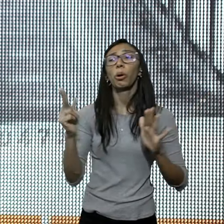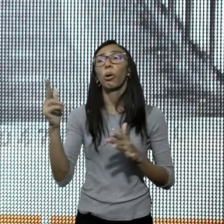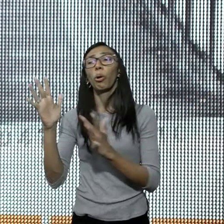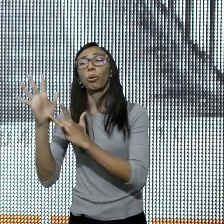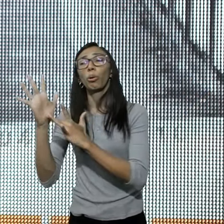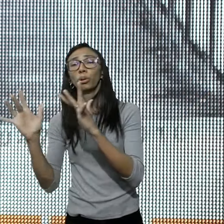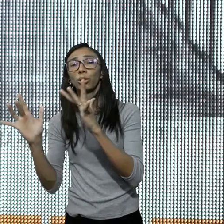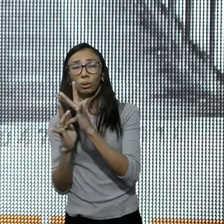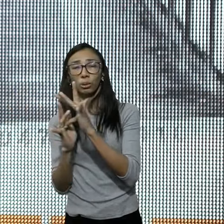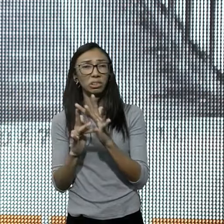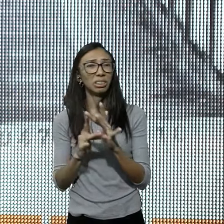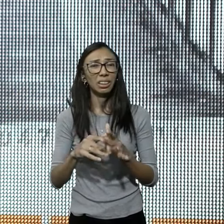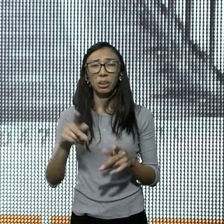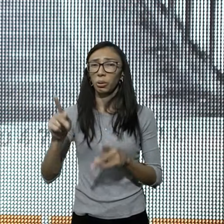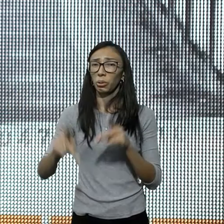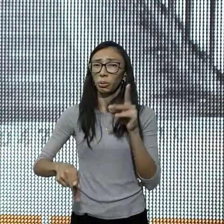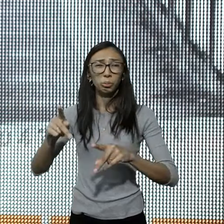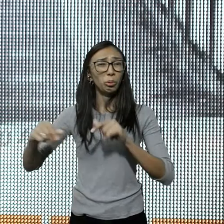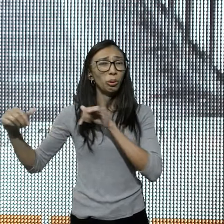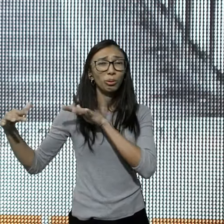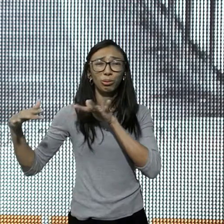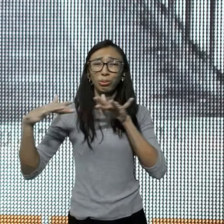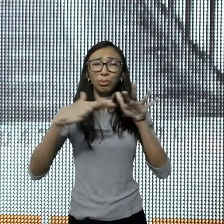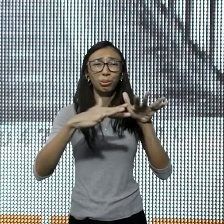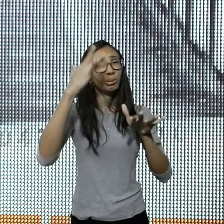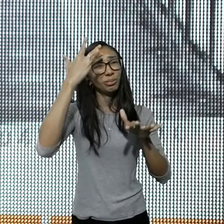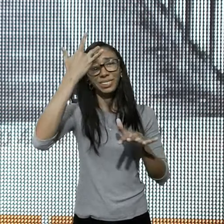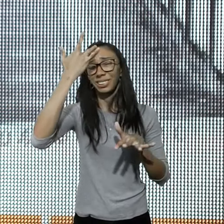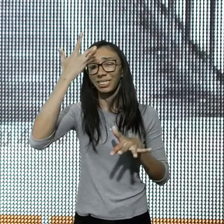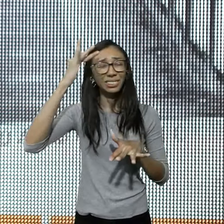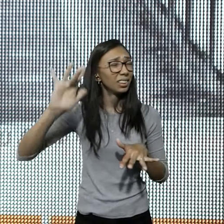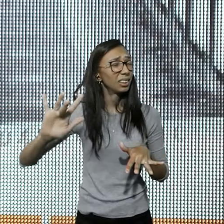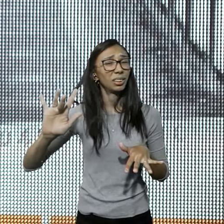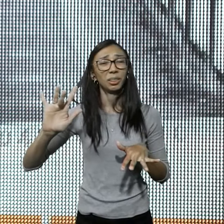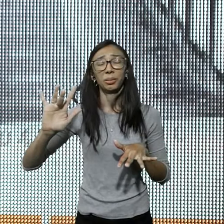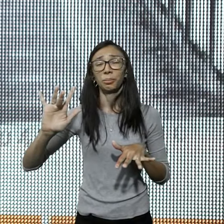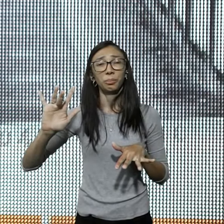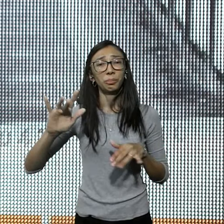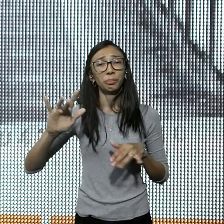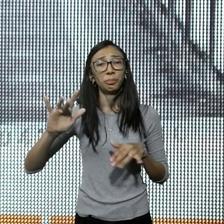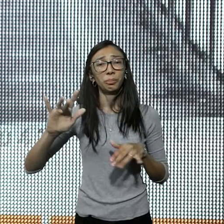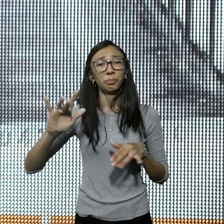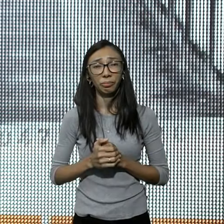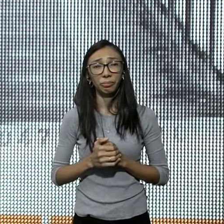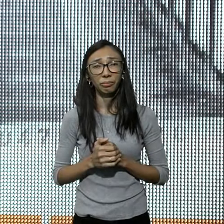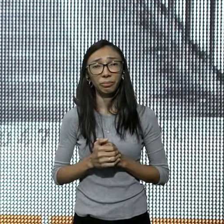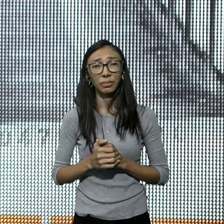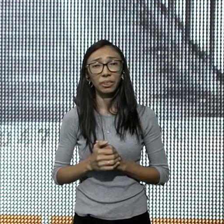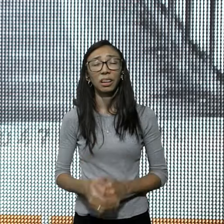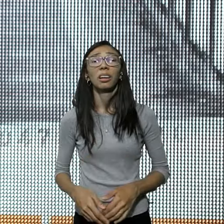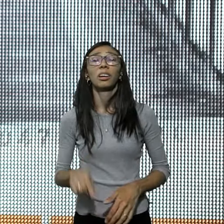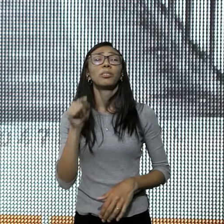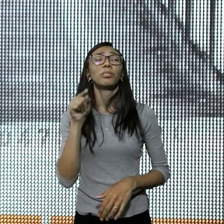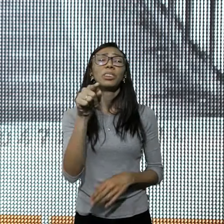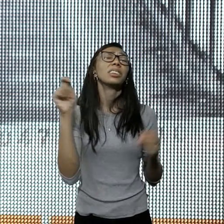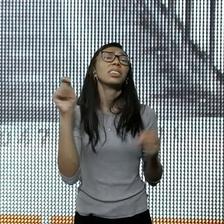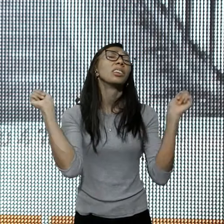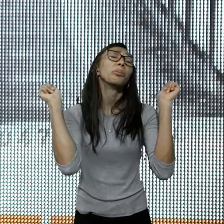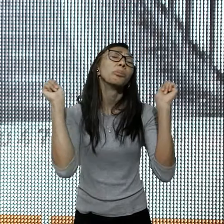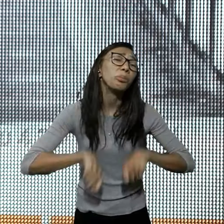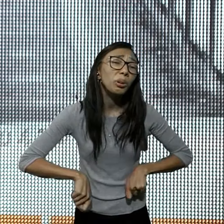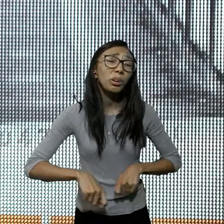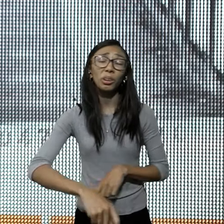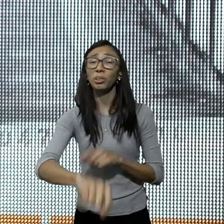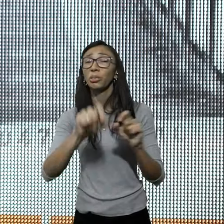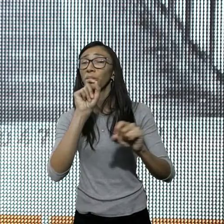a multidão, ela não sabe, o que quer, a multidão, ela não tem filtro, a multidão, só quer aquilo, que Deus, o que você, pode fazer por mim,